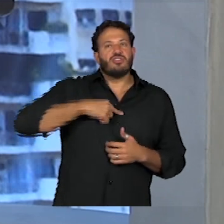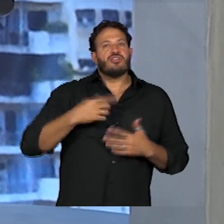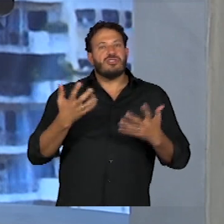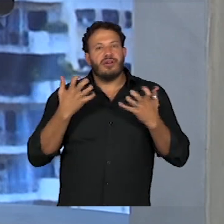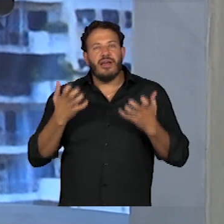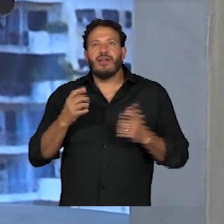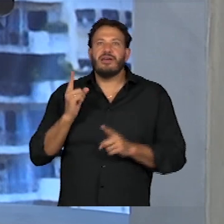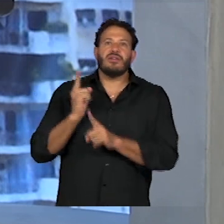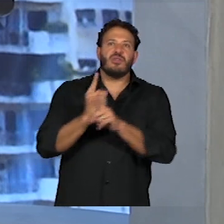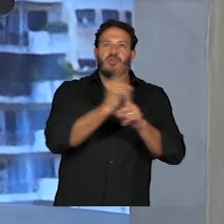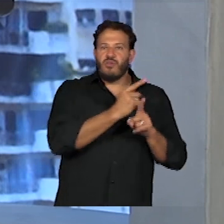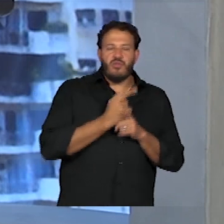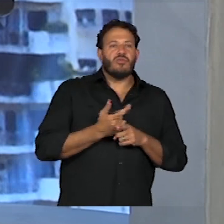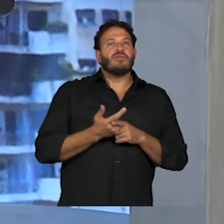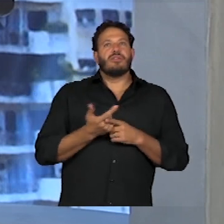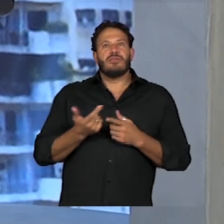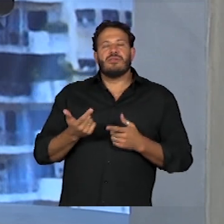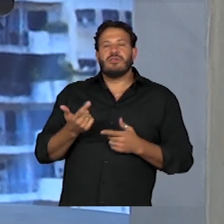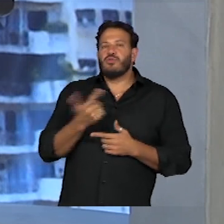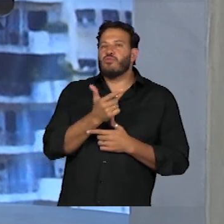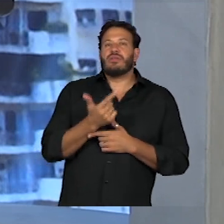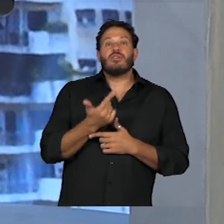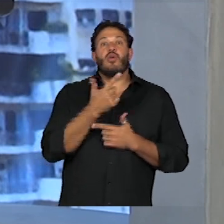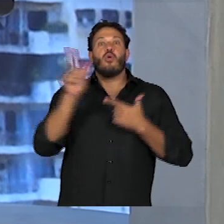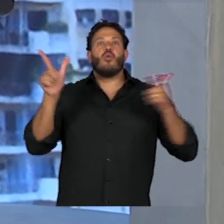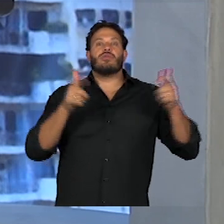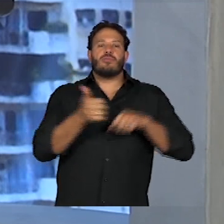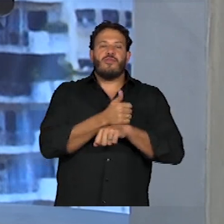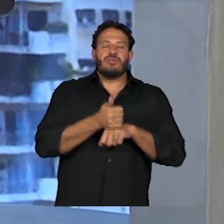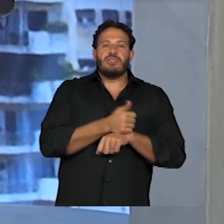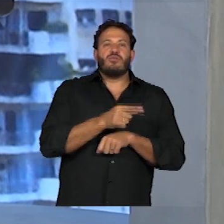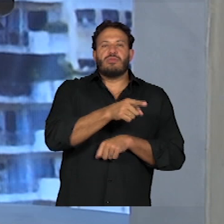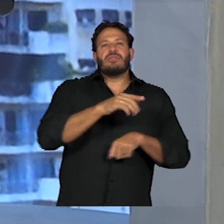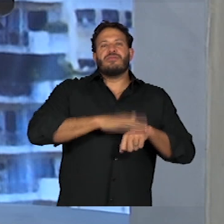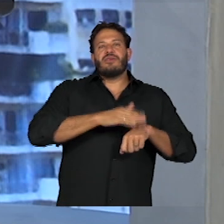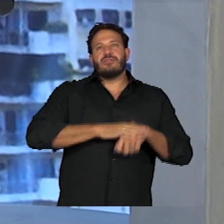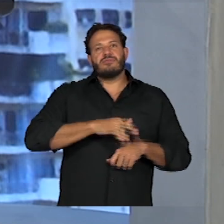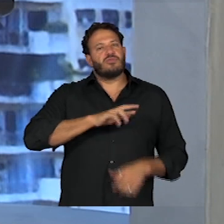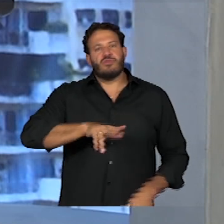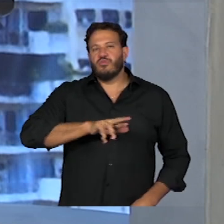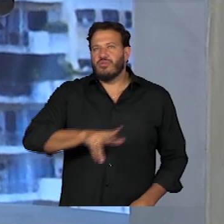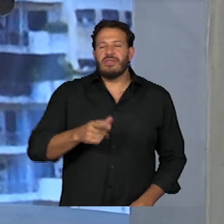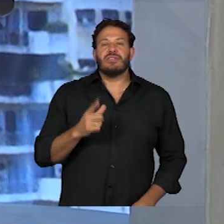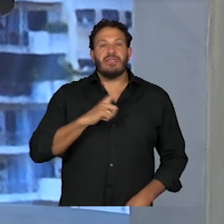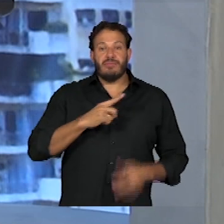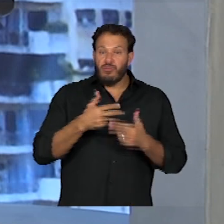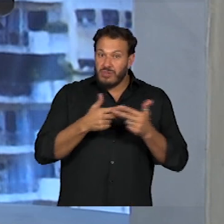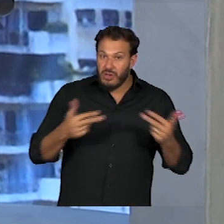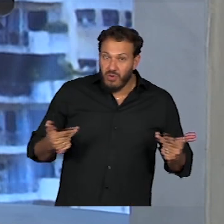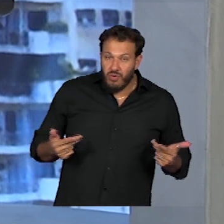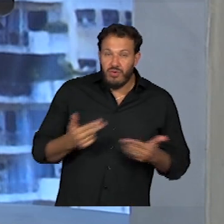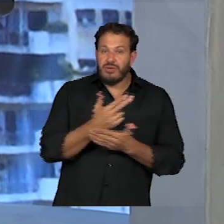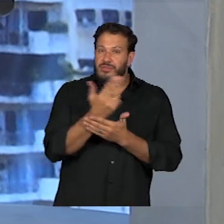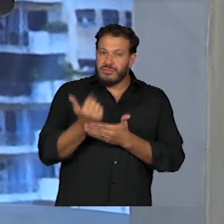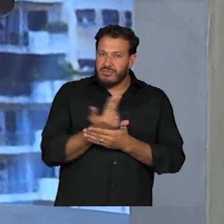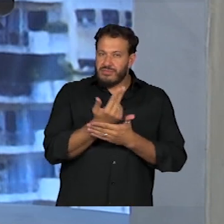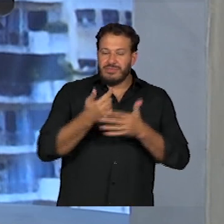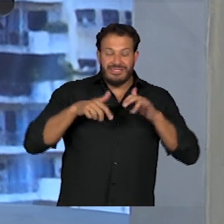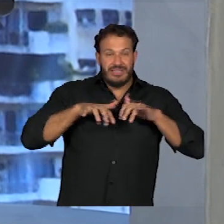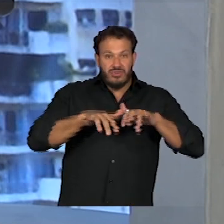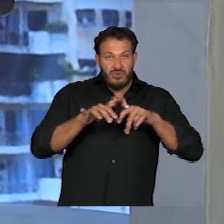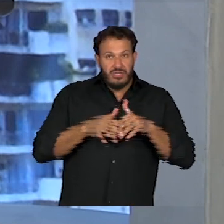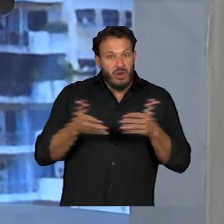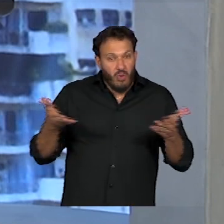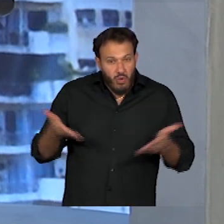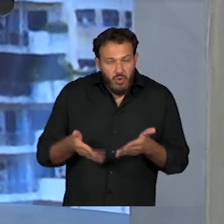e soluciona problemas. Não tem outra profissão que faz isso nesse quesito. E tem muita coisa no design tradicional, hoje em dia,